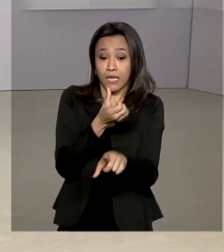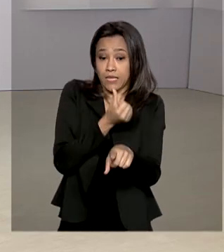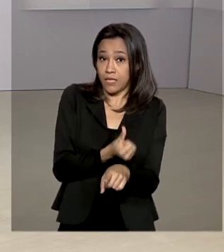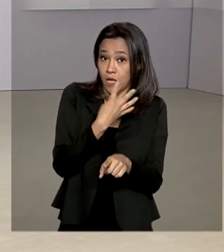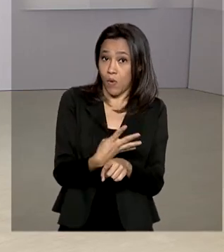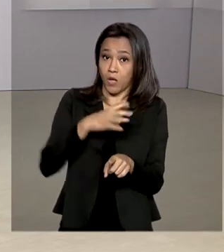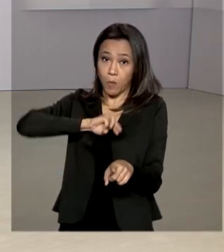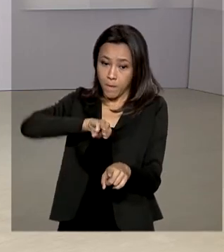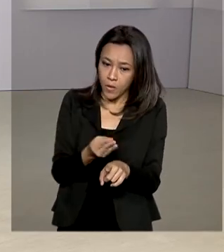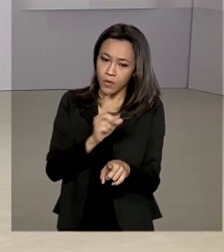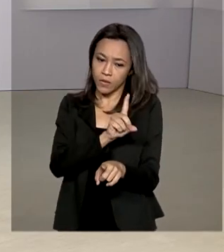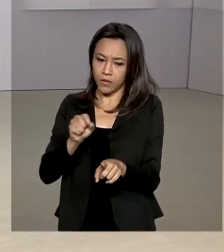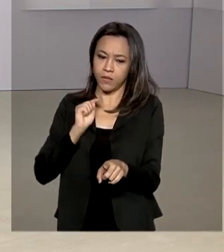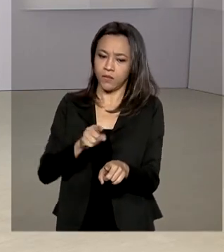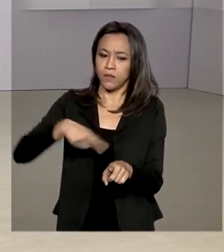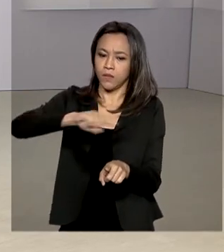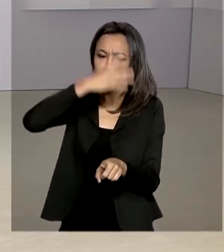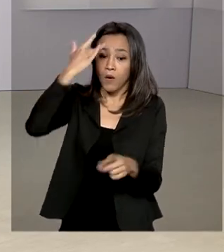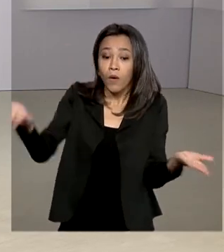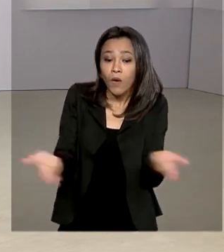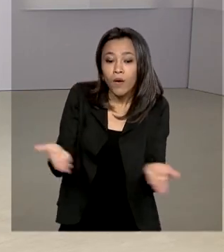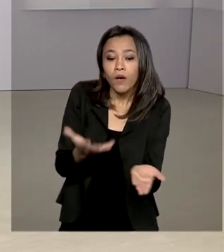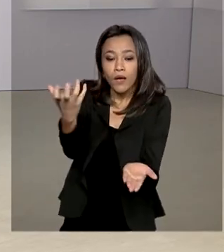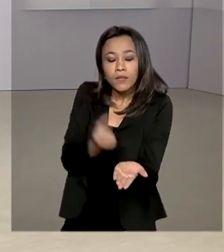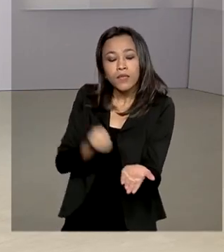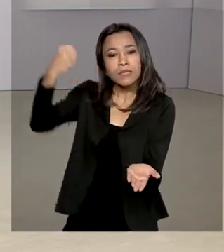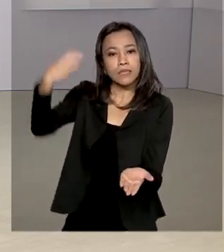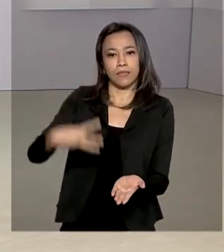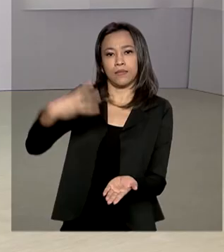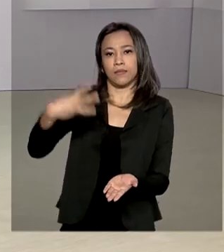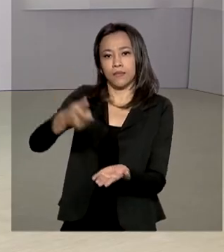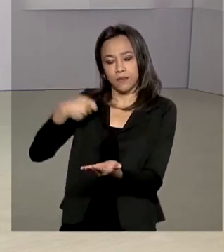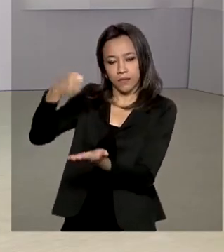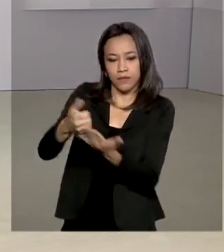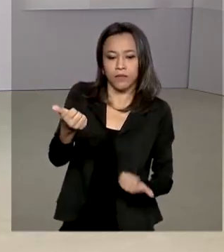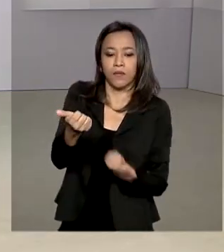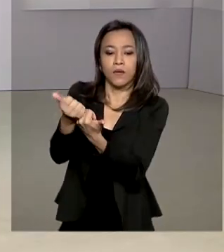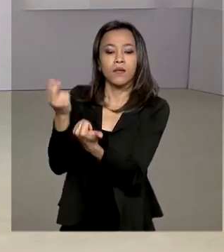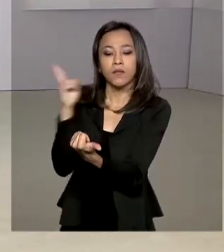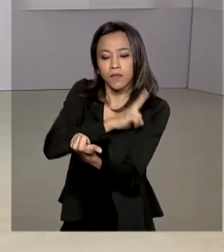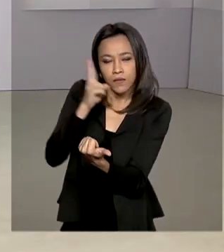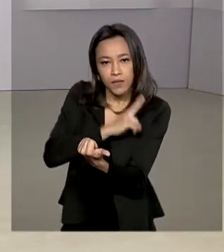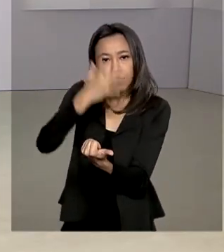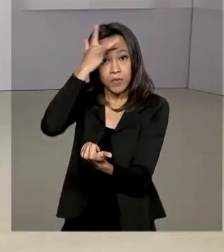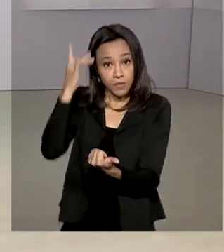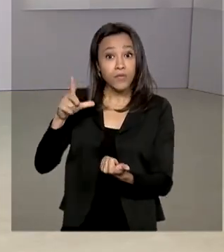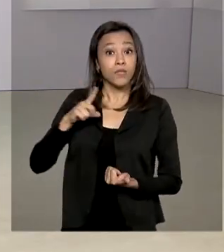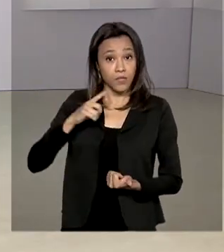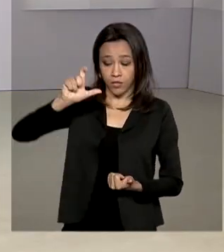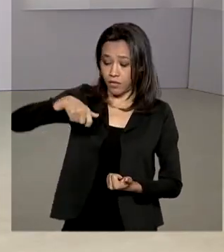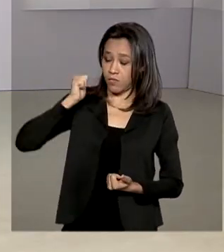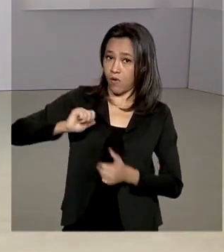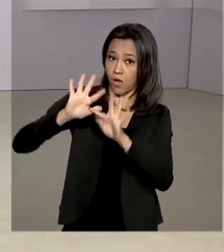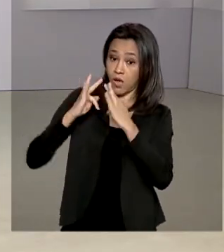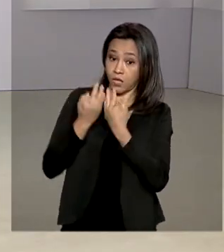milhões e 100 mil pessoas. Hoje recebem a terceira parcela do auxílio emergencial os beneficiários do Bolsa Família,